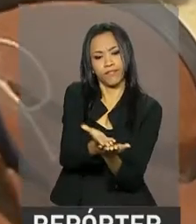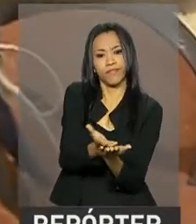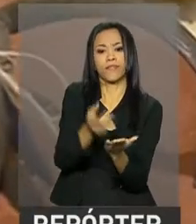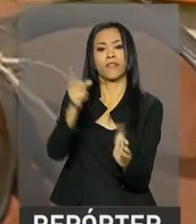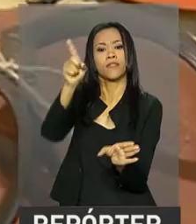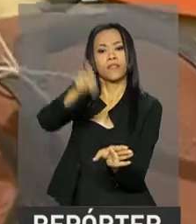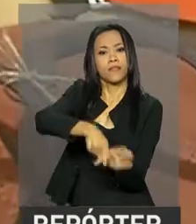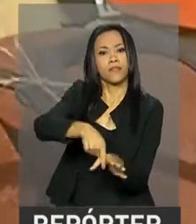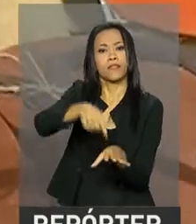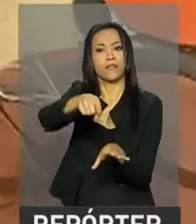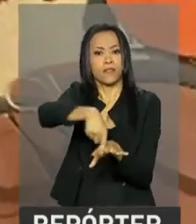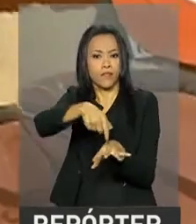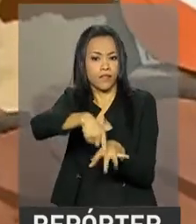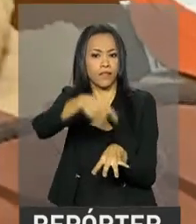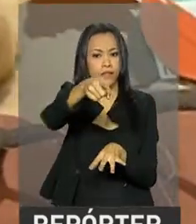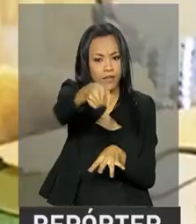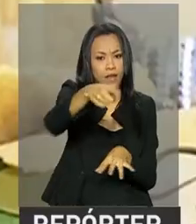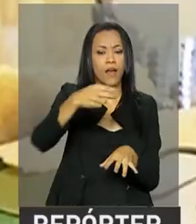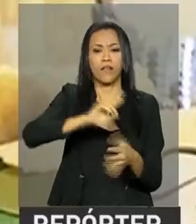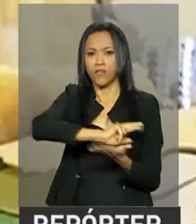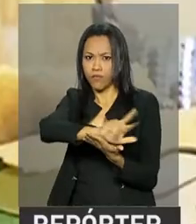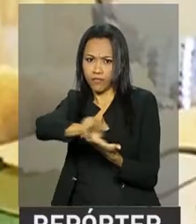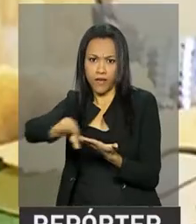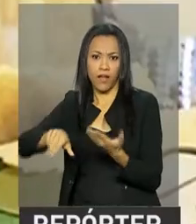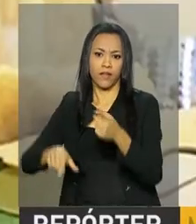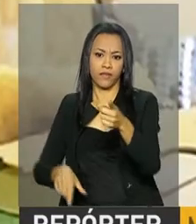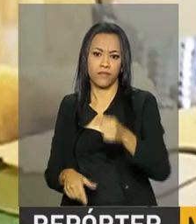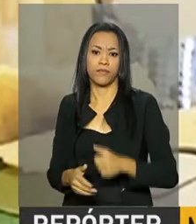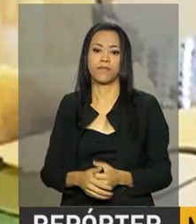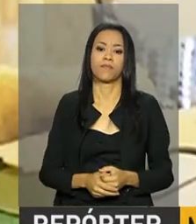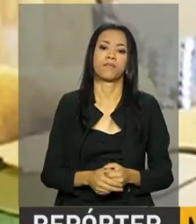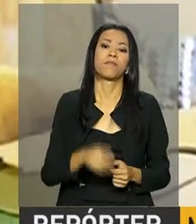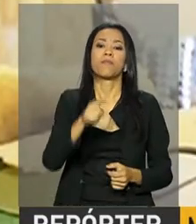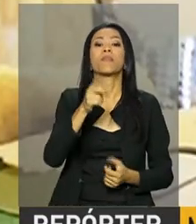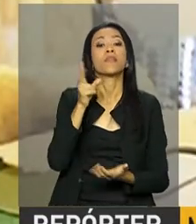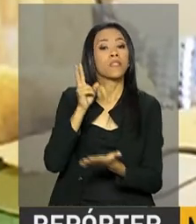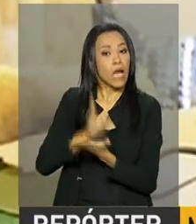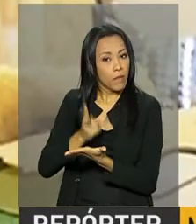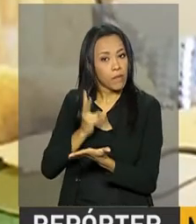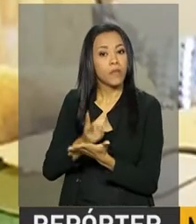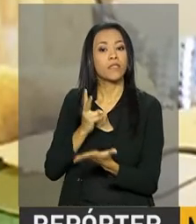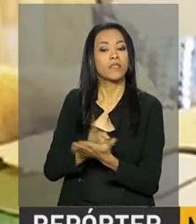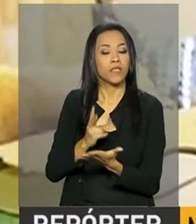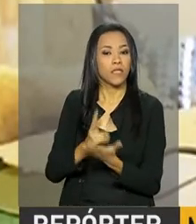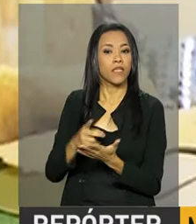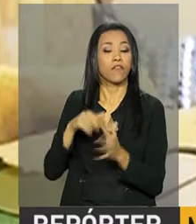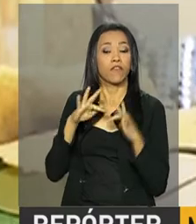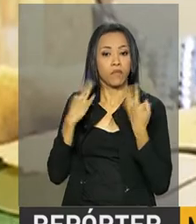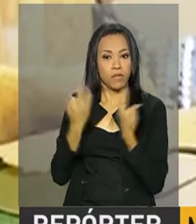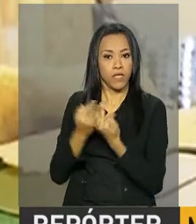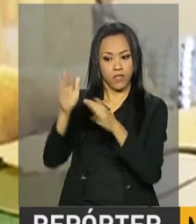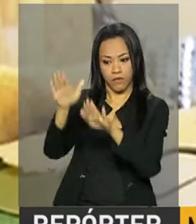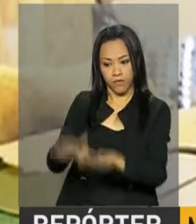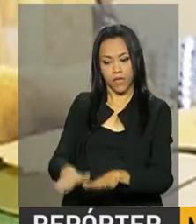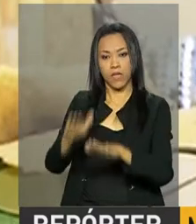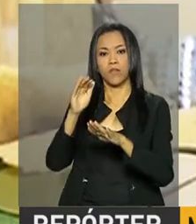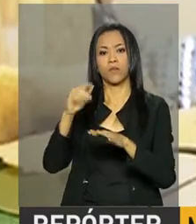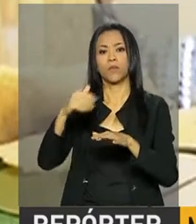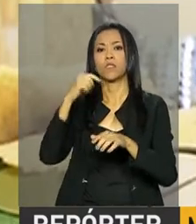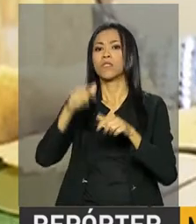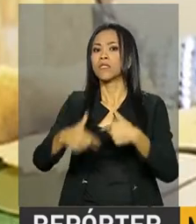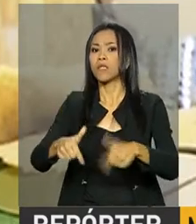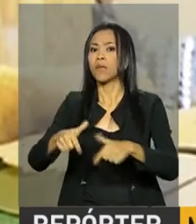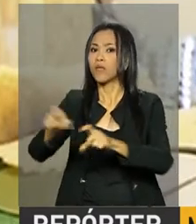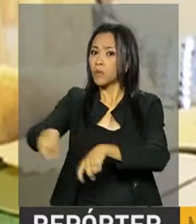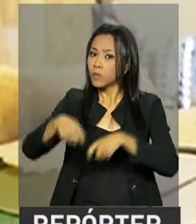sandálias feitas com a seiva da seringueira. É possível manter as nossas famílias na floresta, ter uma vida digna, poder